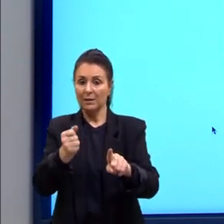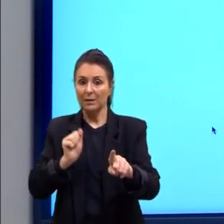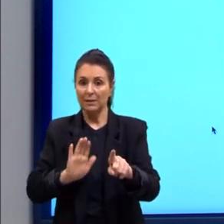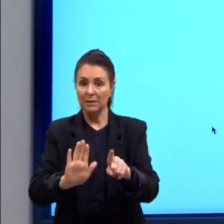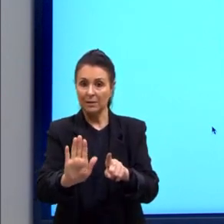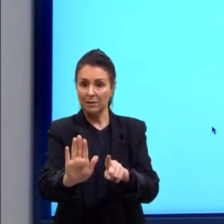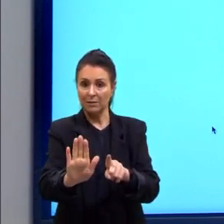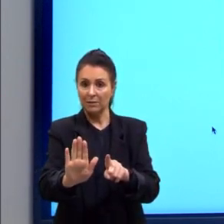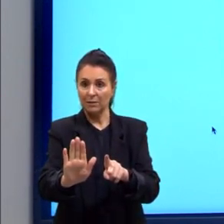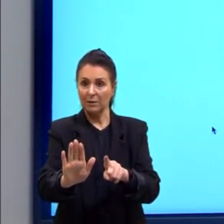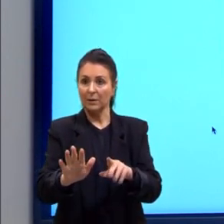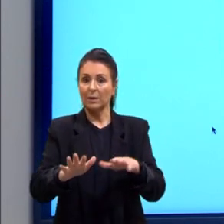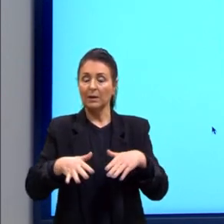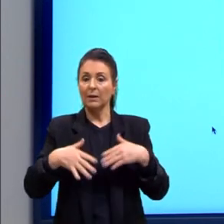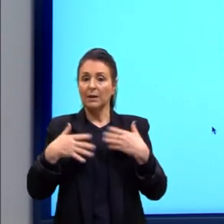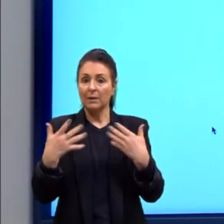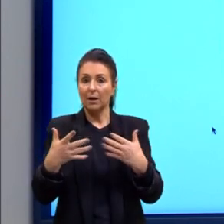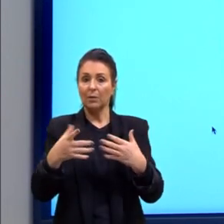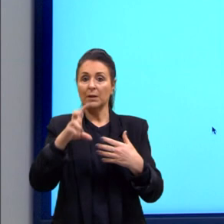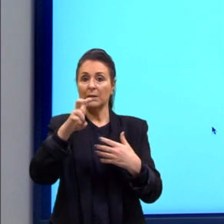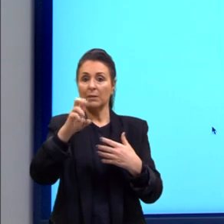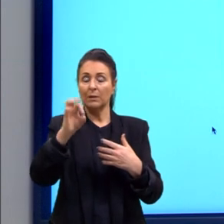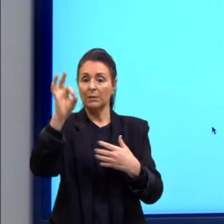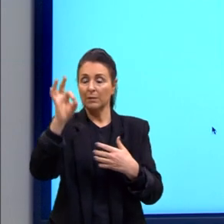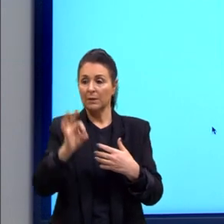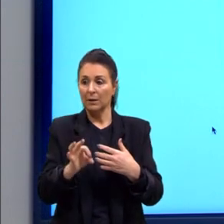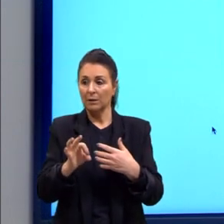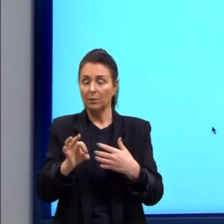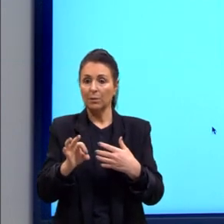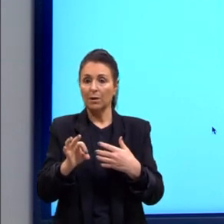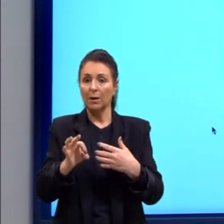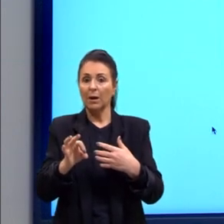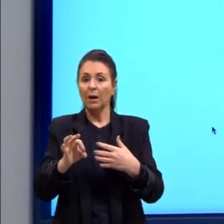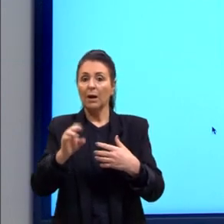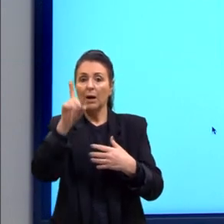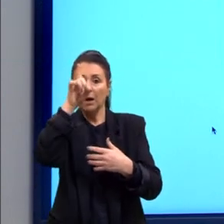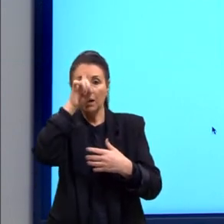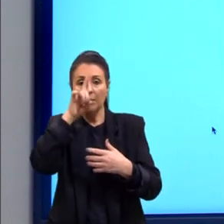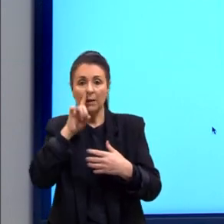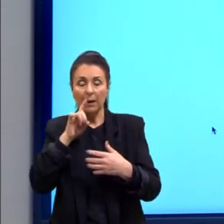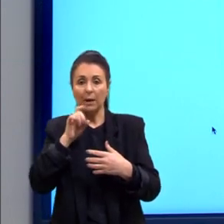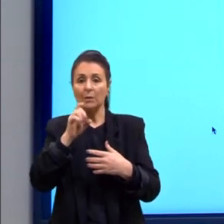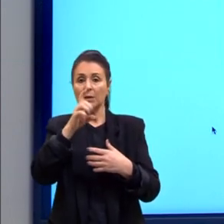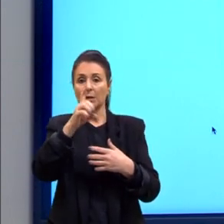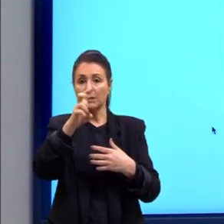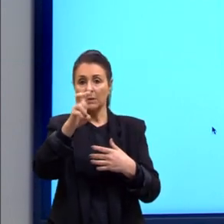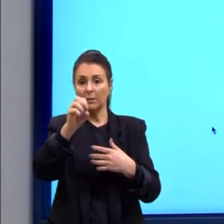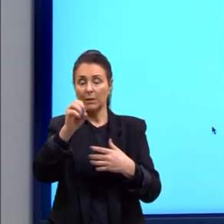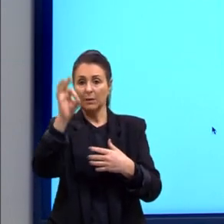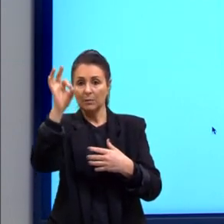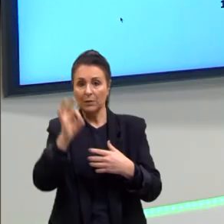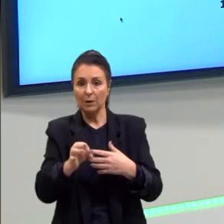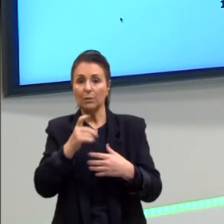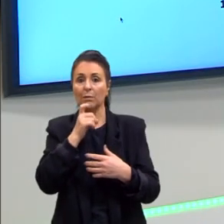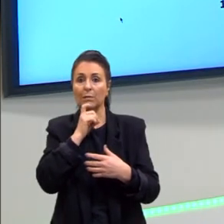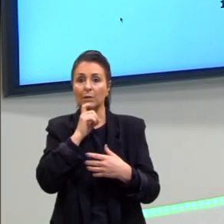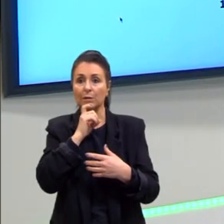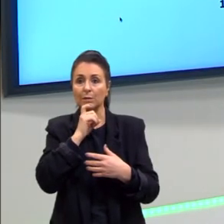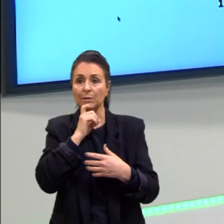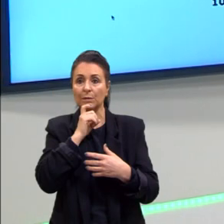50% amarelo e 50% verde. Certo, pessoal?